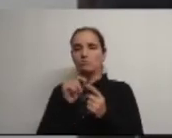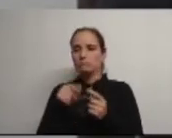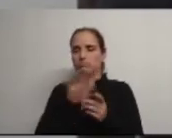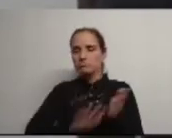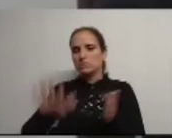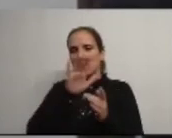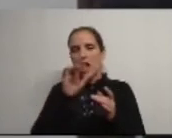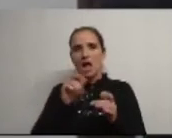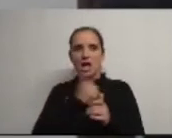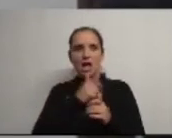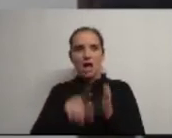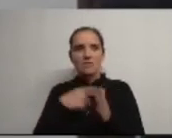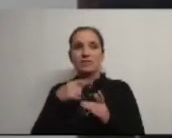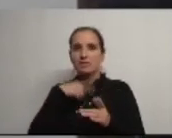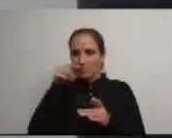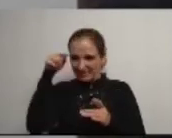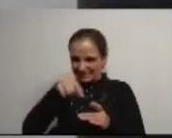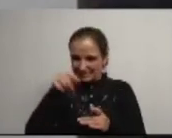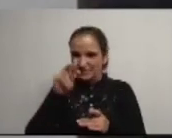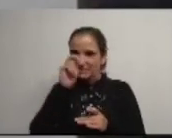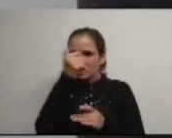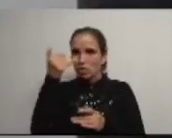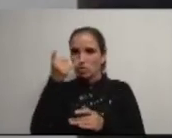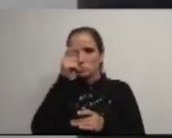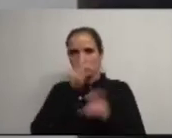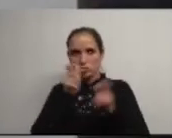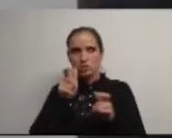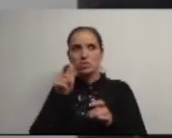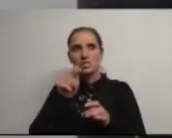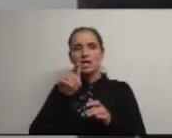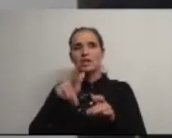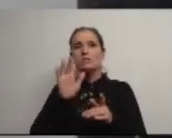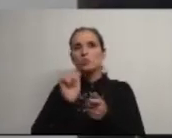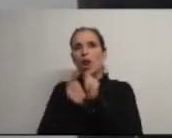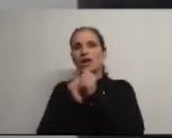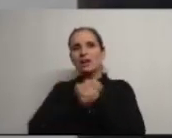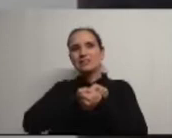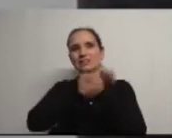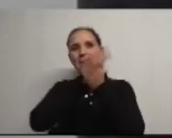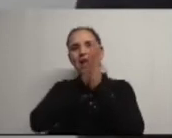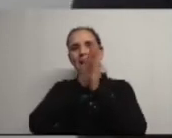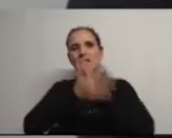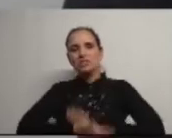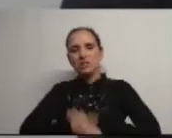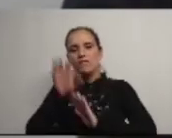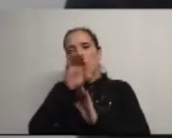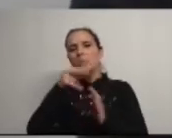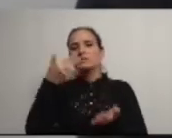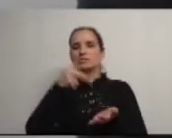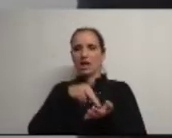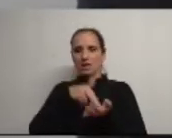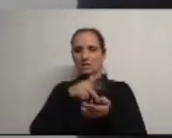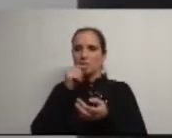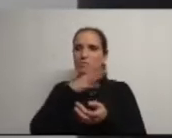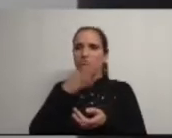parece-me que também esta Casa e estes 32 cidadãos precisam reciclar arraigadas formas de ser e de estar e de